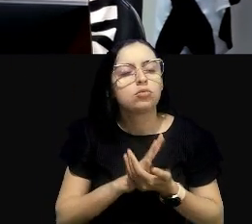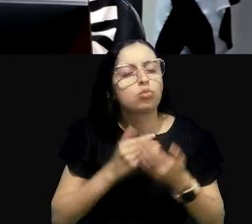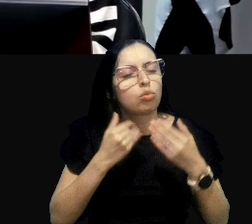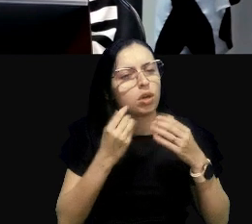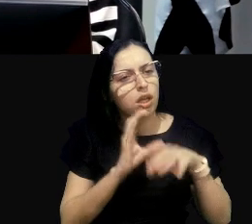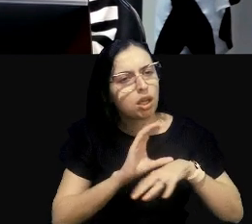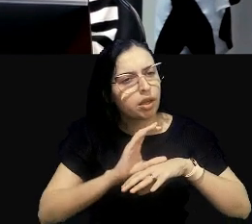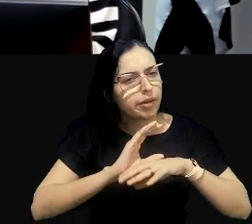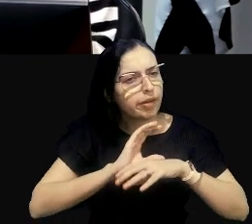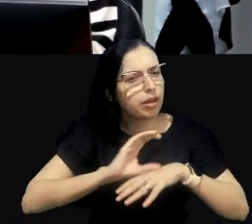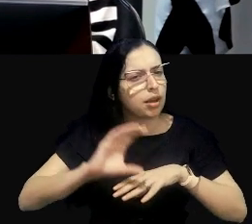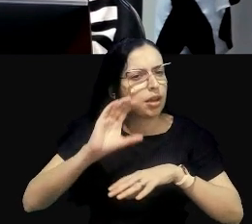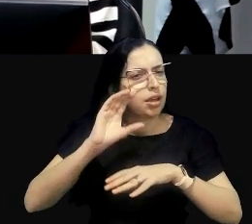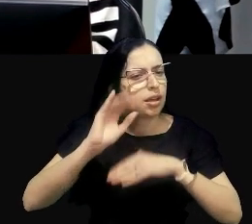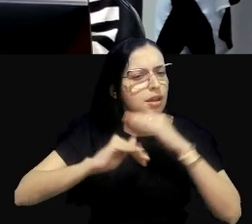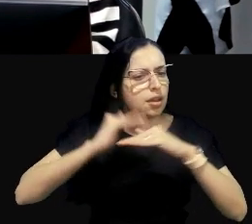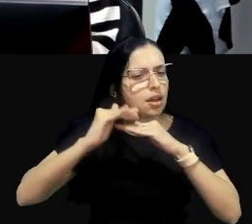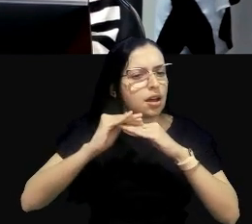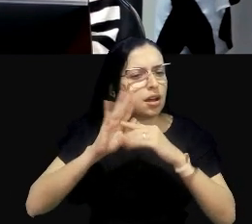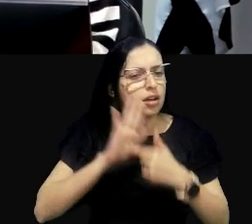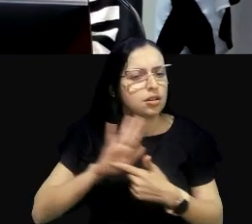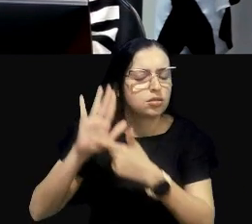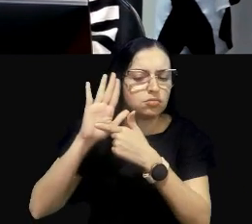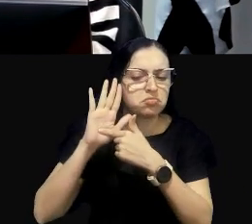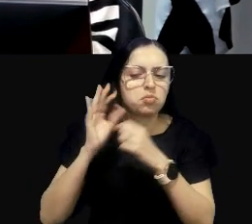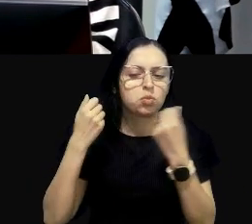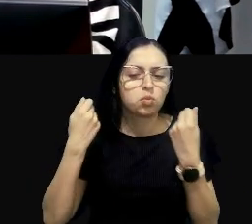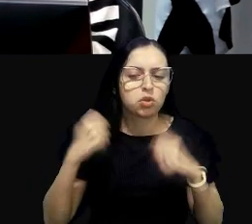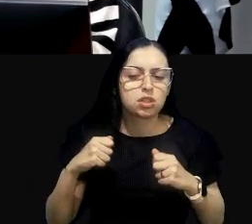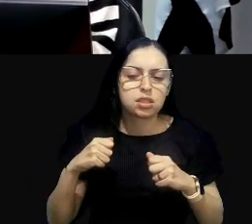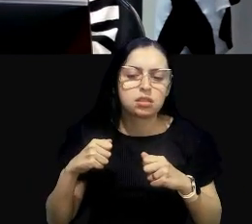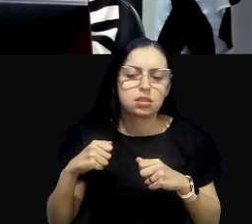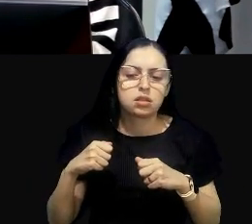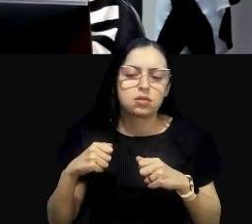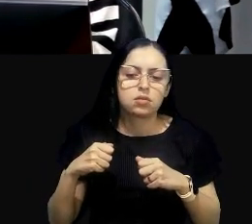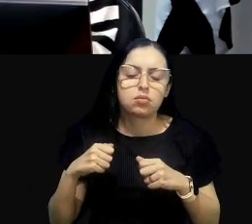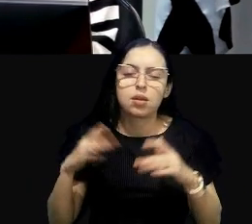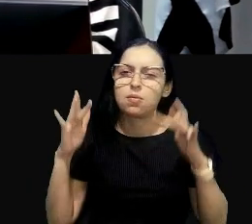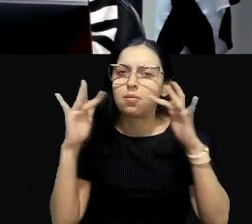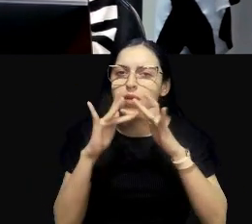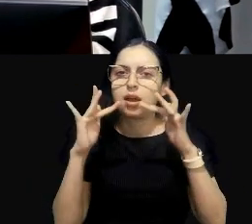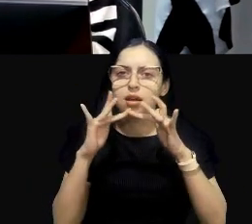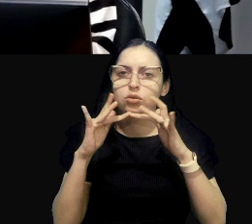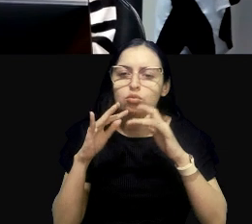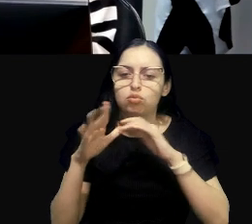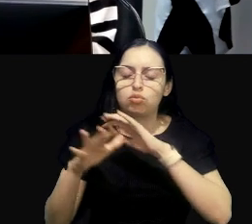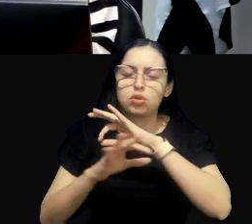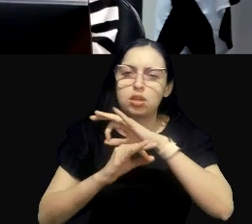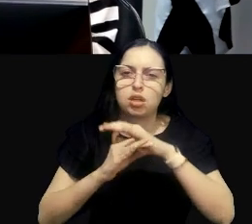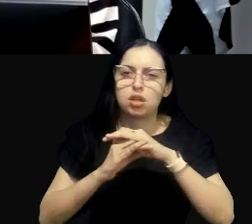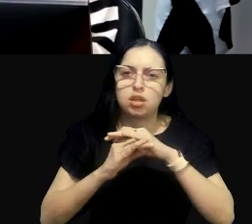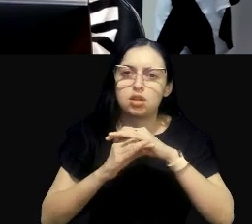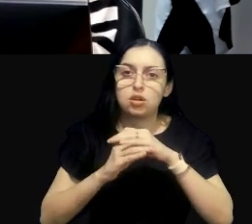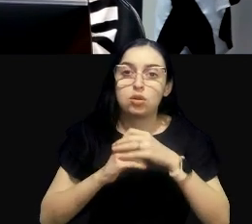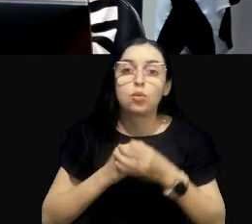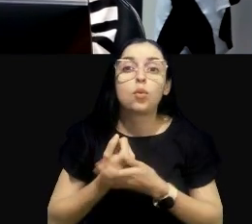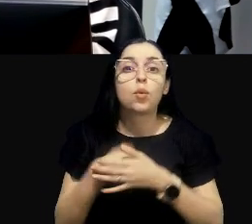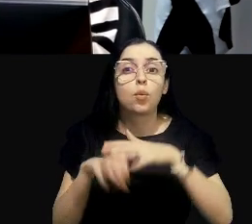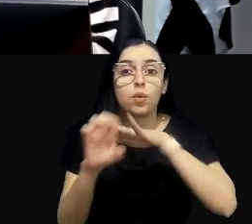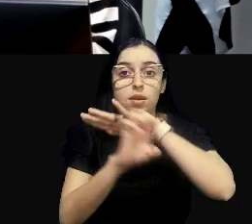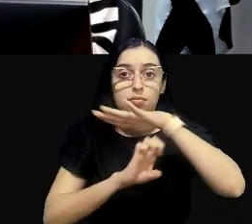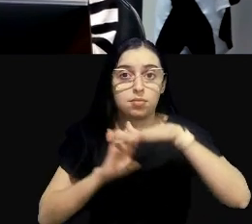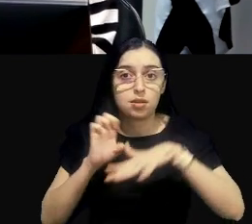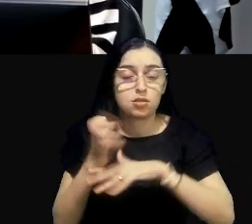possíveis de impactos relacionados àquele empreendimento em si.